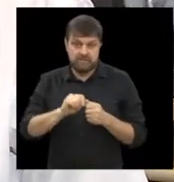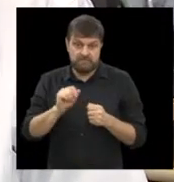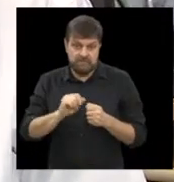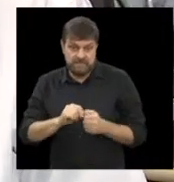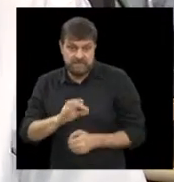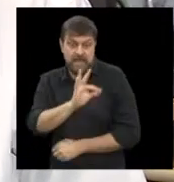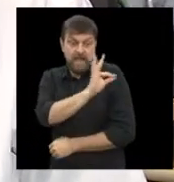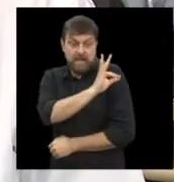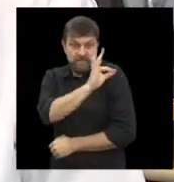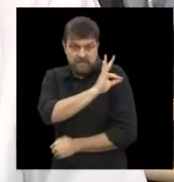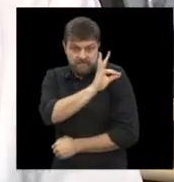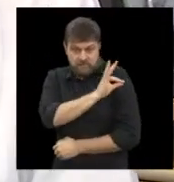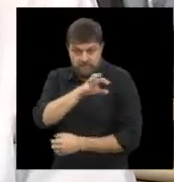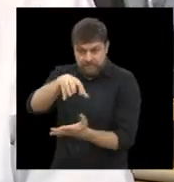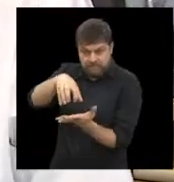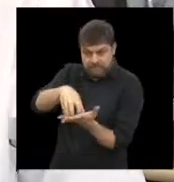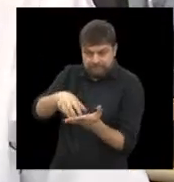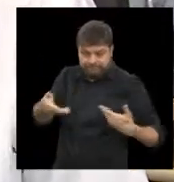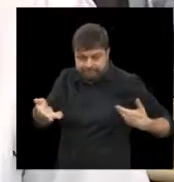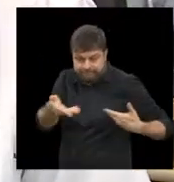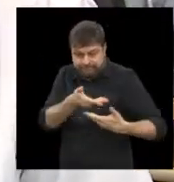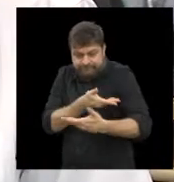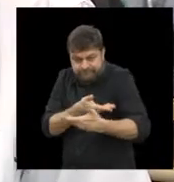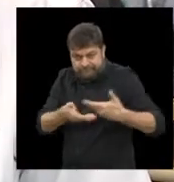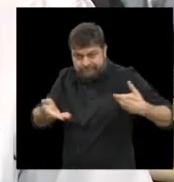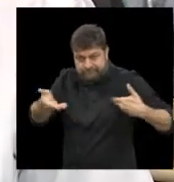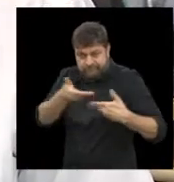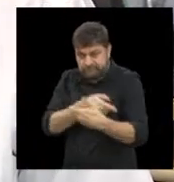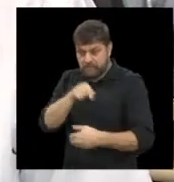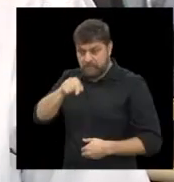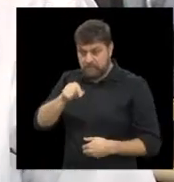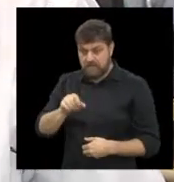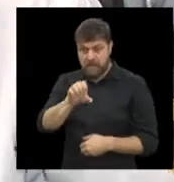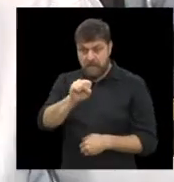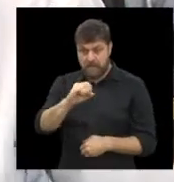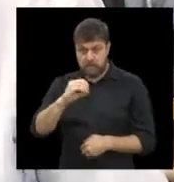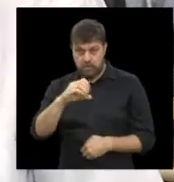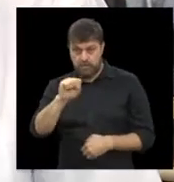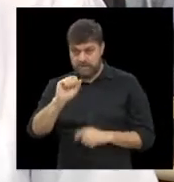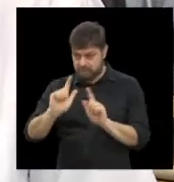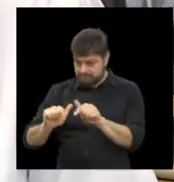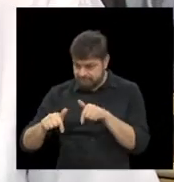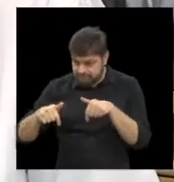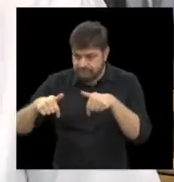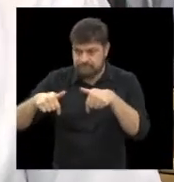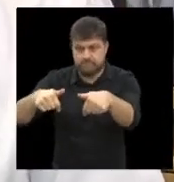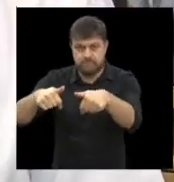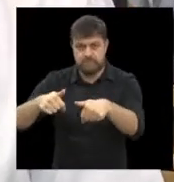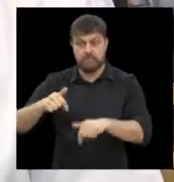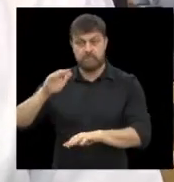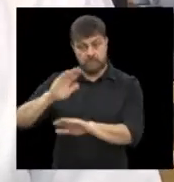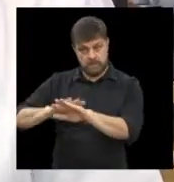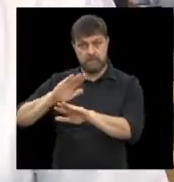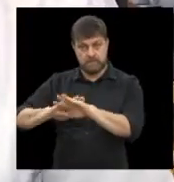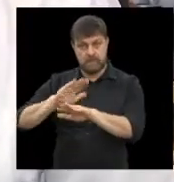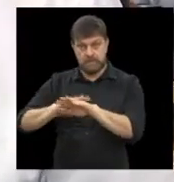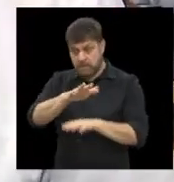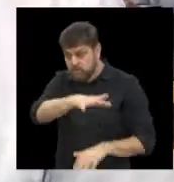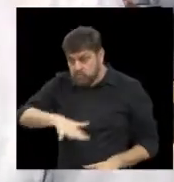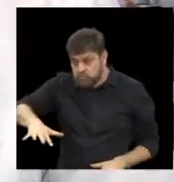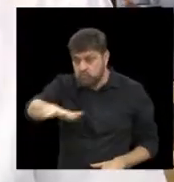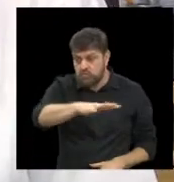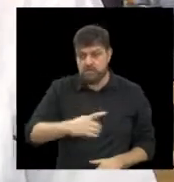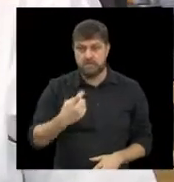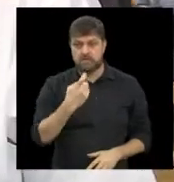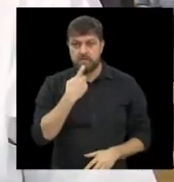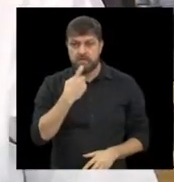à prefeitura para que o SOS possa continuar atuando na cidade de Campinas e